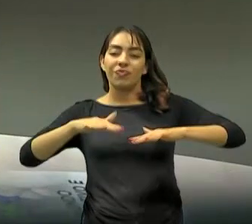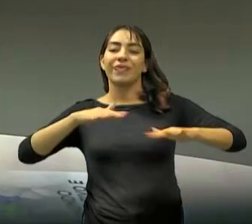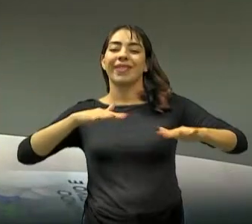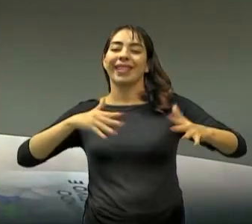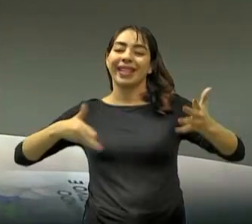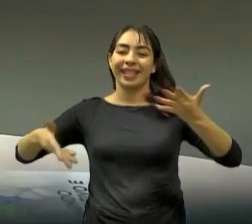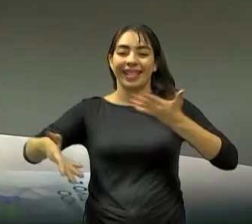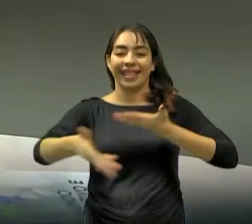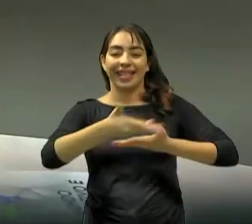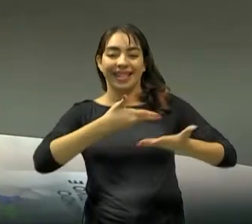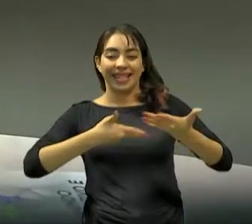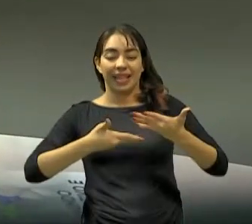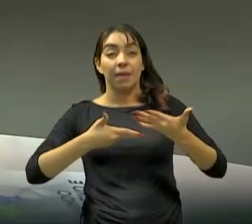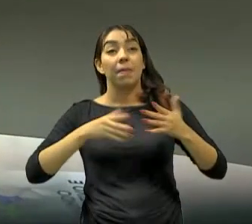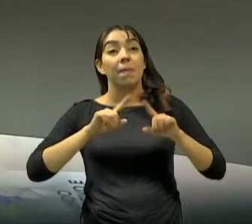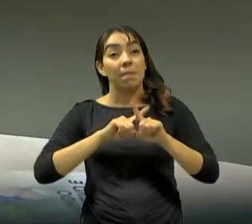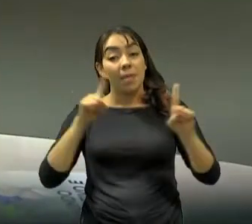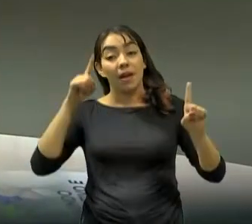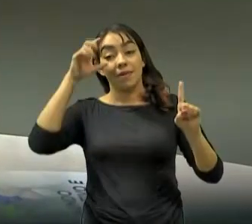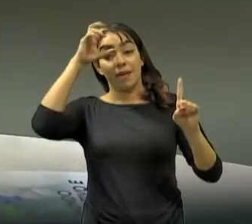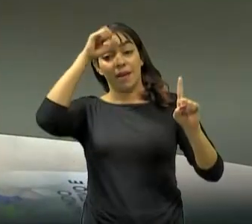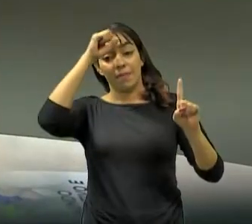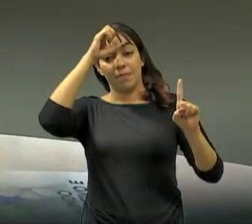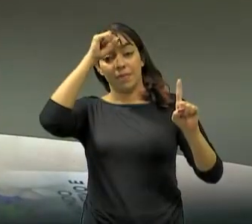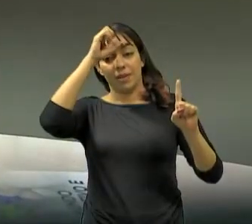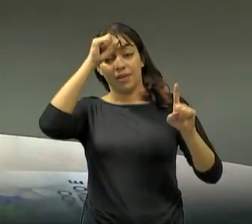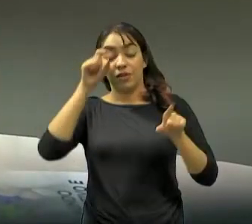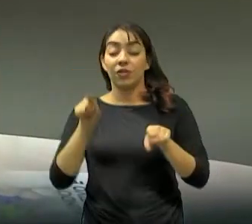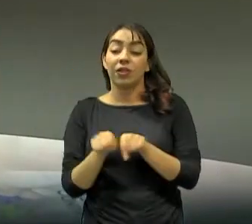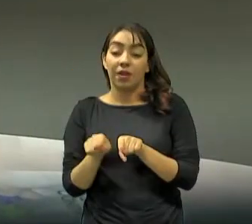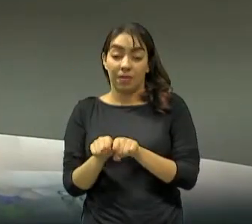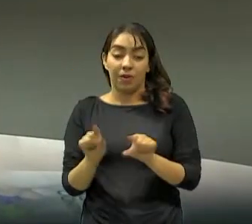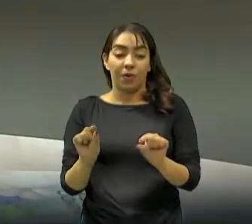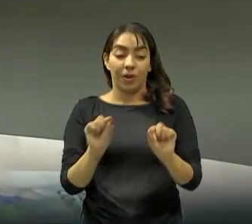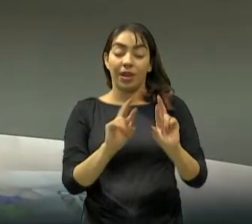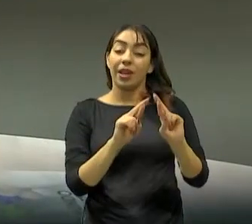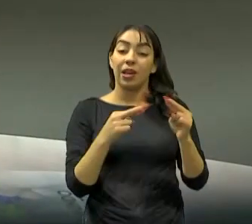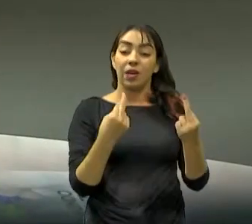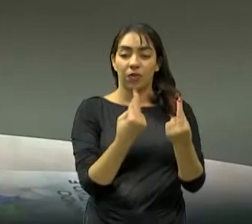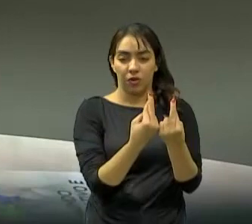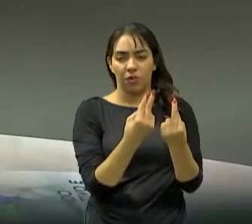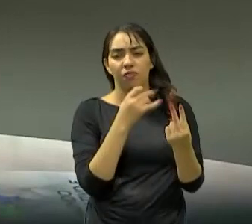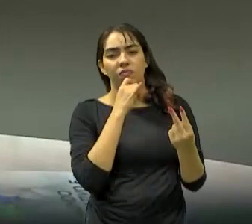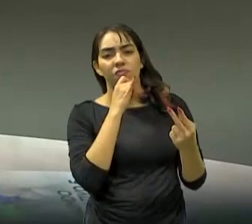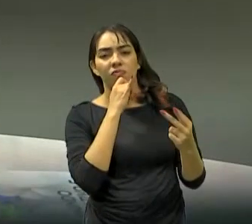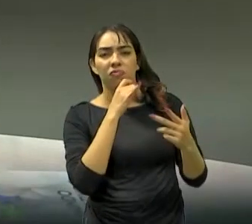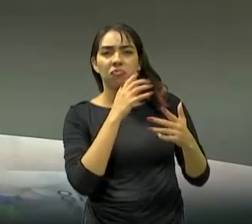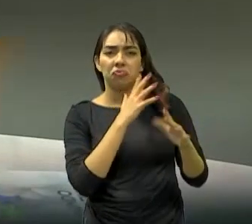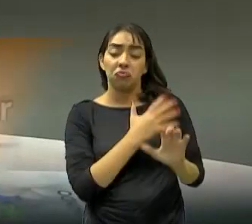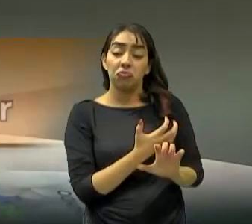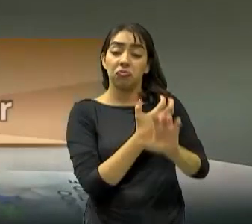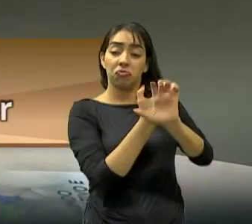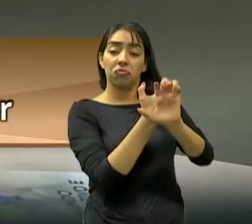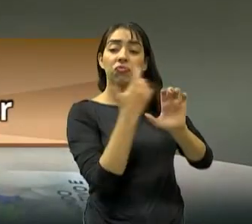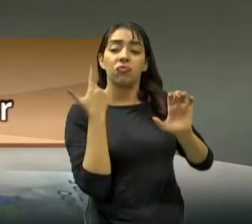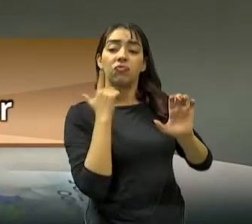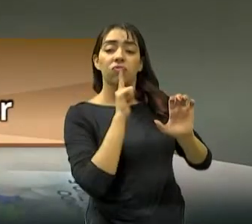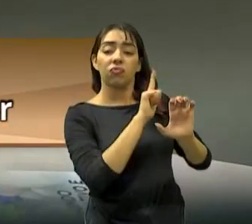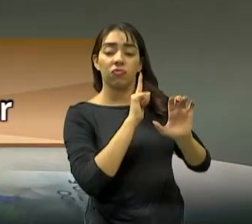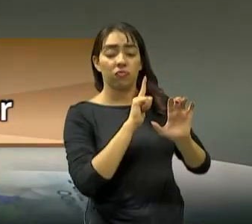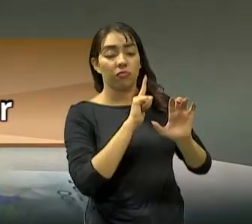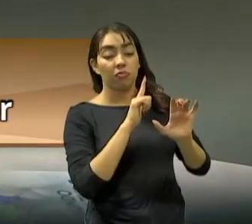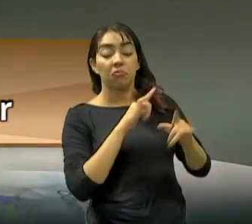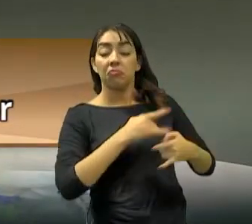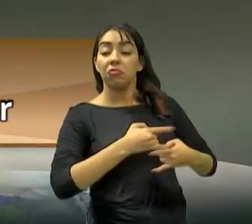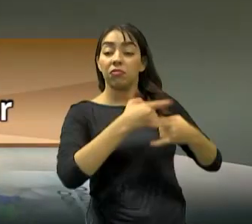a questão digital, ou seja, a gente hoje faz reuniões, um home office, a questão das tecnologias nas organizações, então